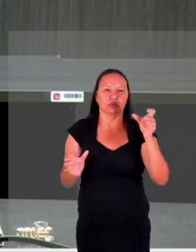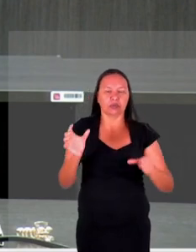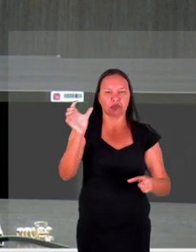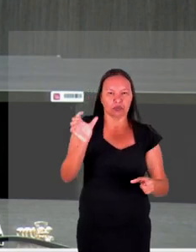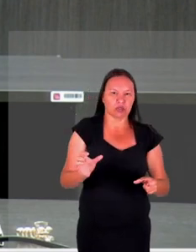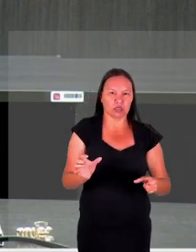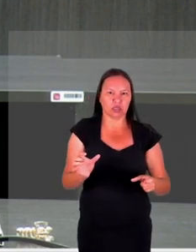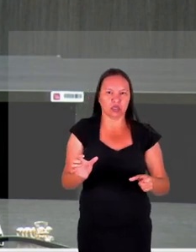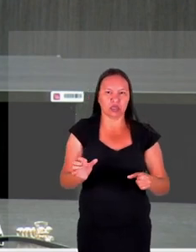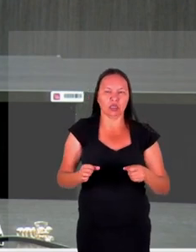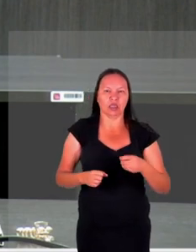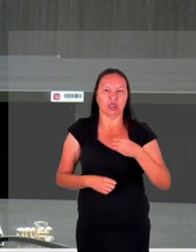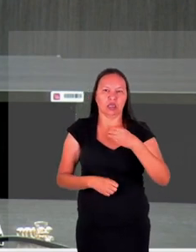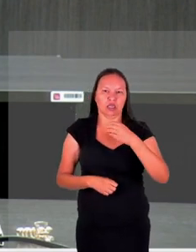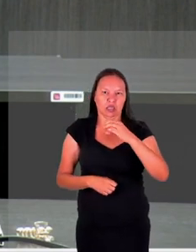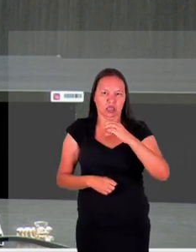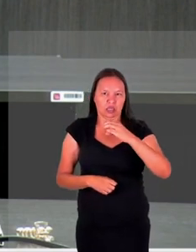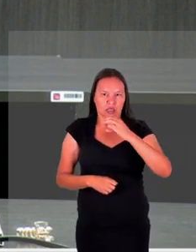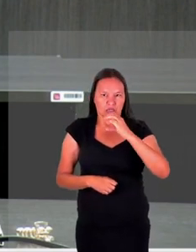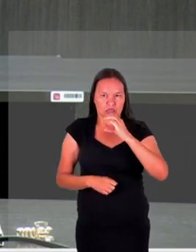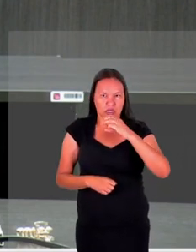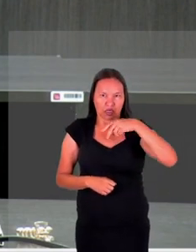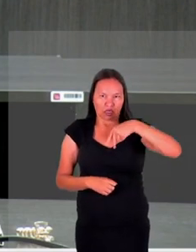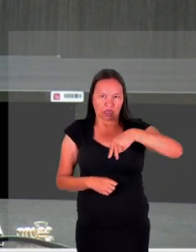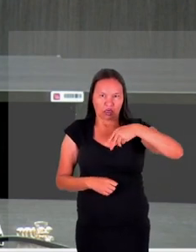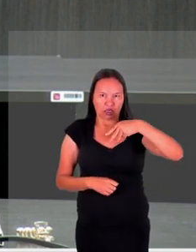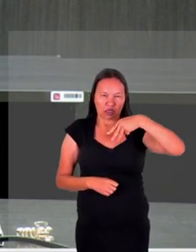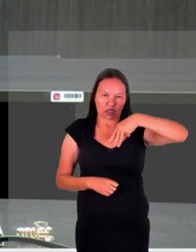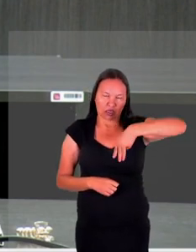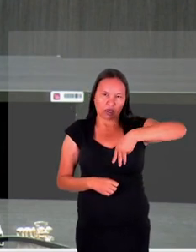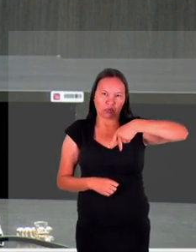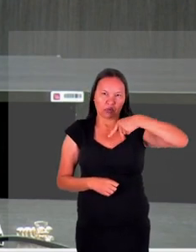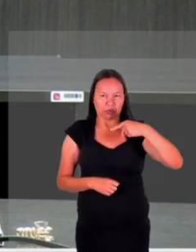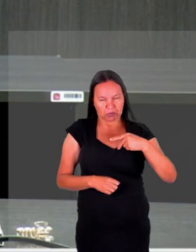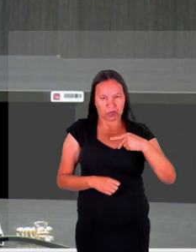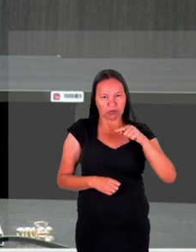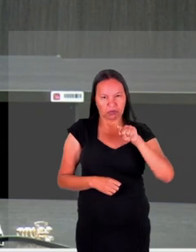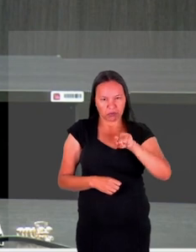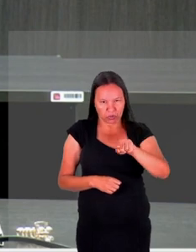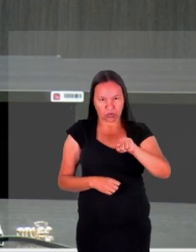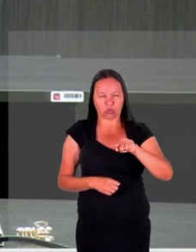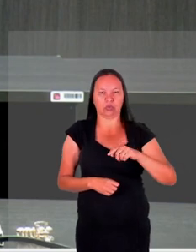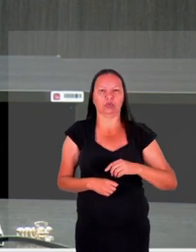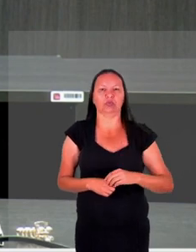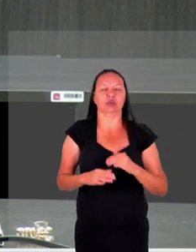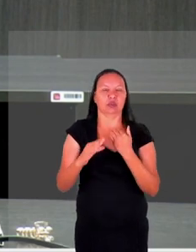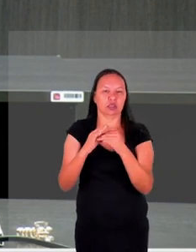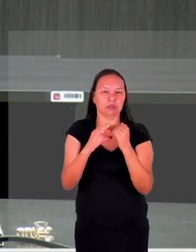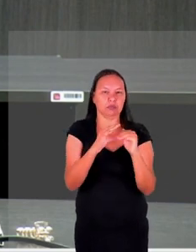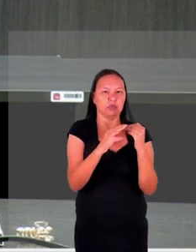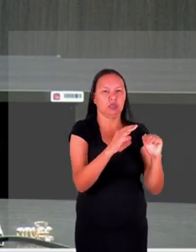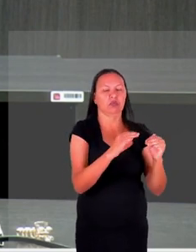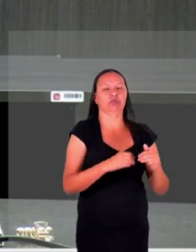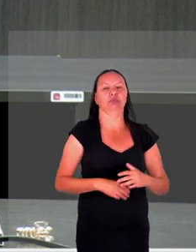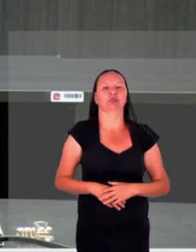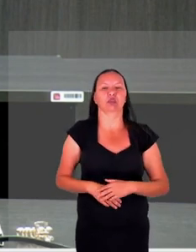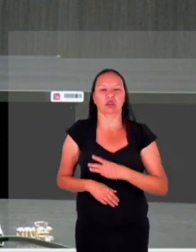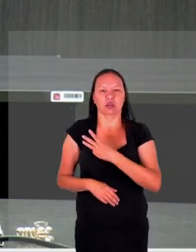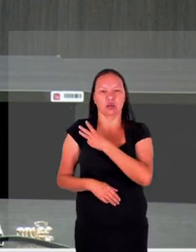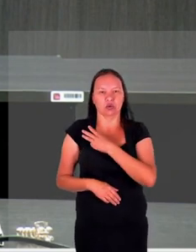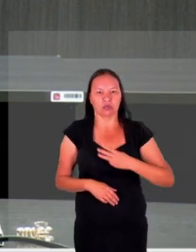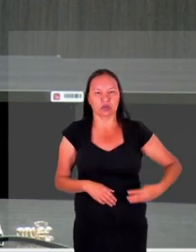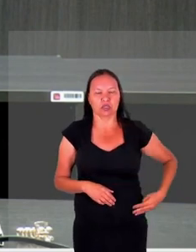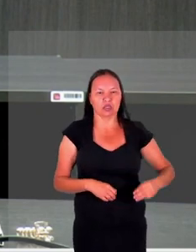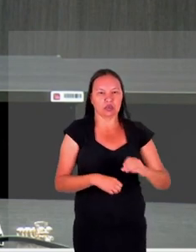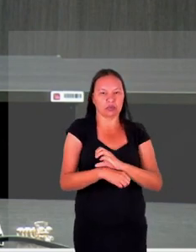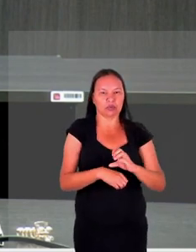lá tem bastante informação sobre como andam essas atividades do Conselho Nacional do Ministério Público do Ministério